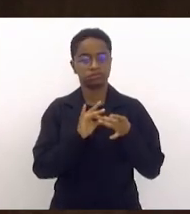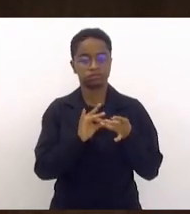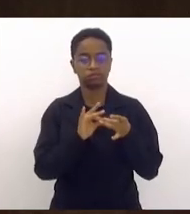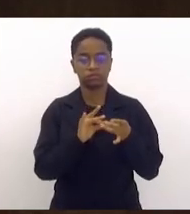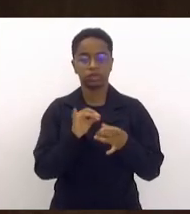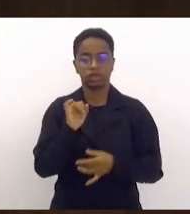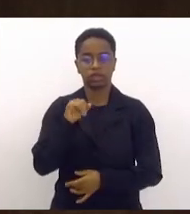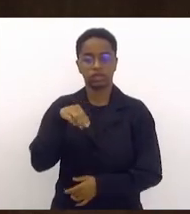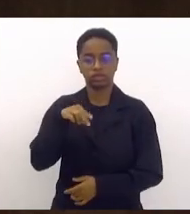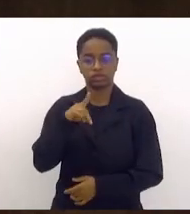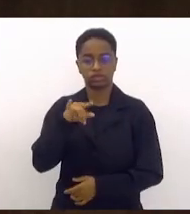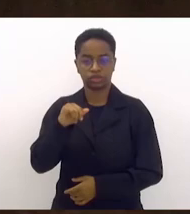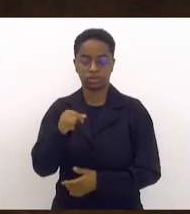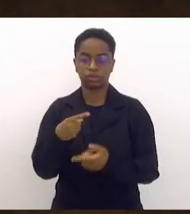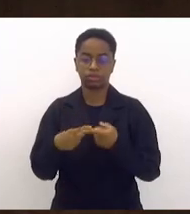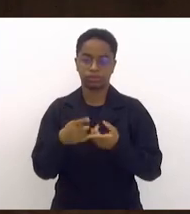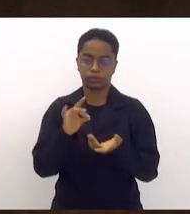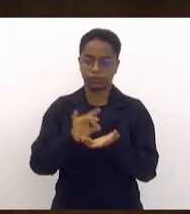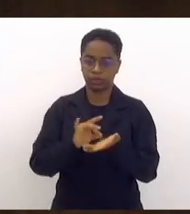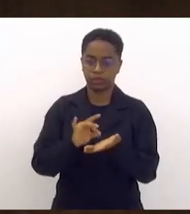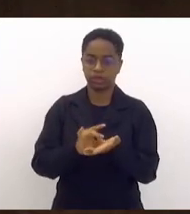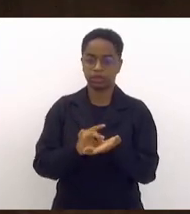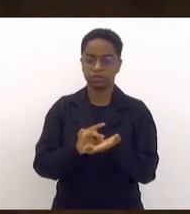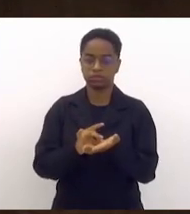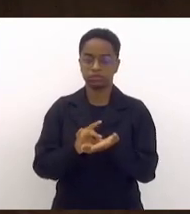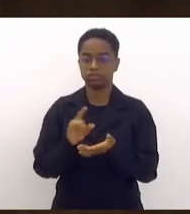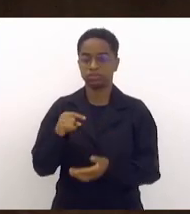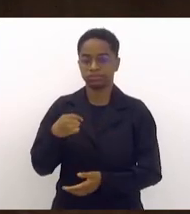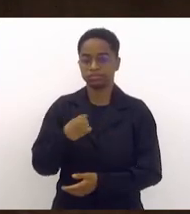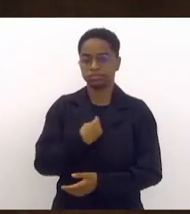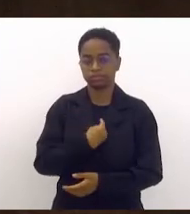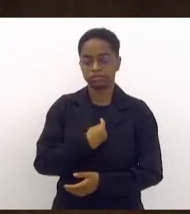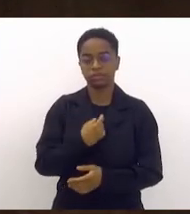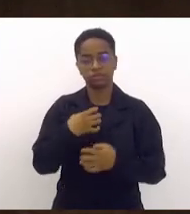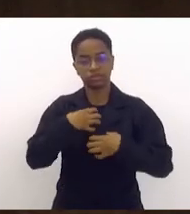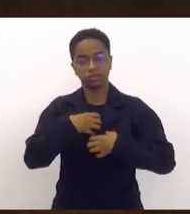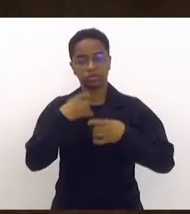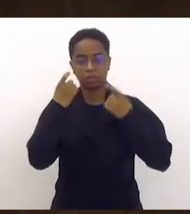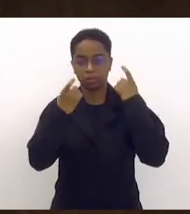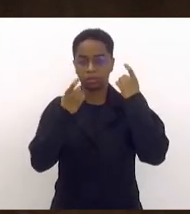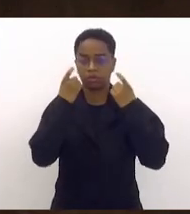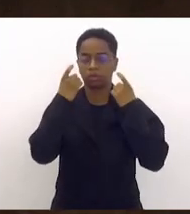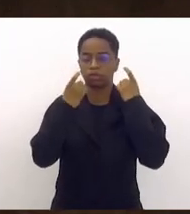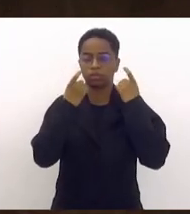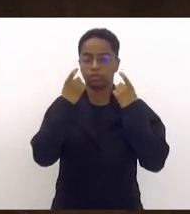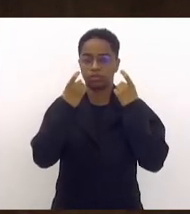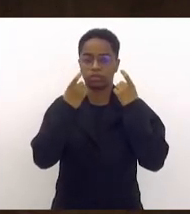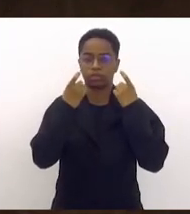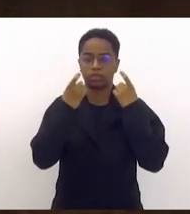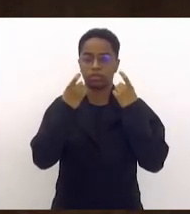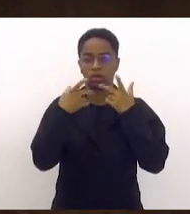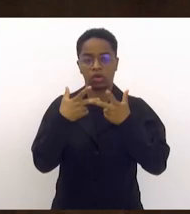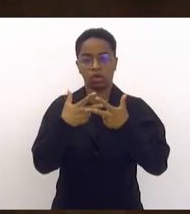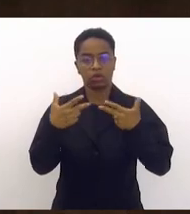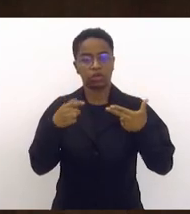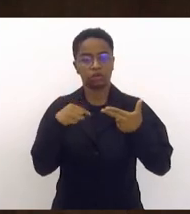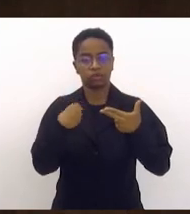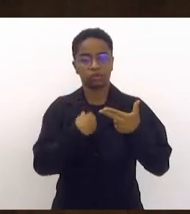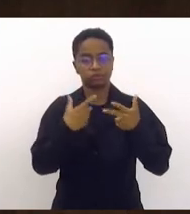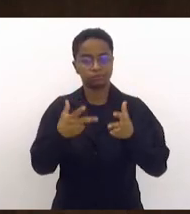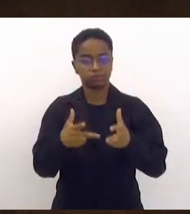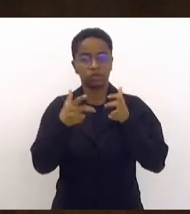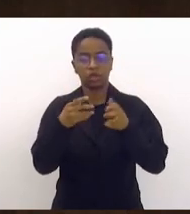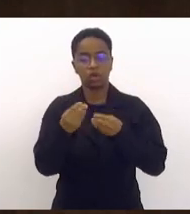em Diarmelau, que realmente nós estamos cada vez mais muito preocupados com tudo aquilo que se refere à saúde